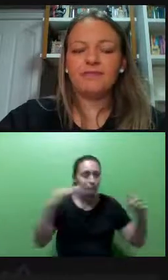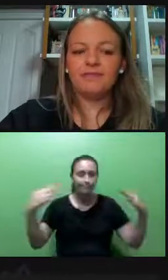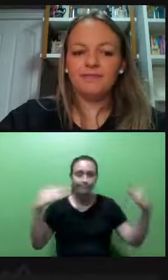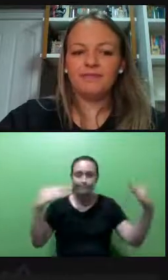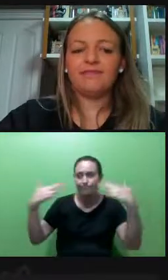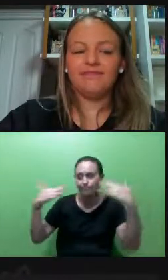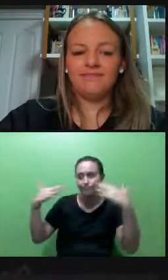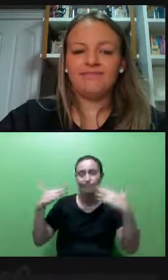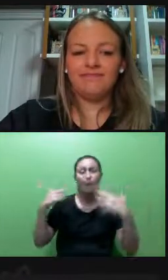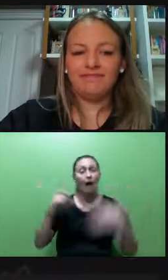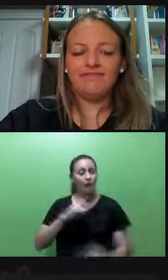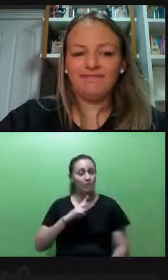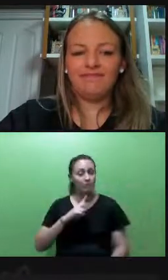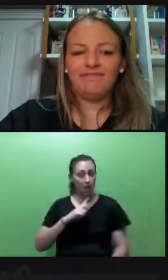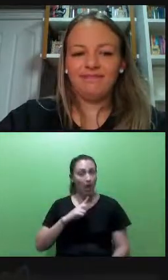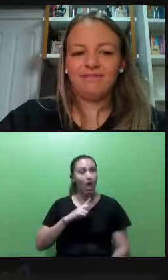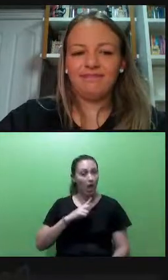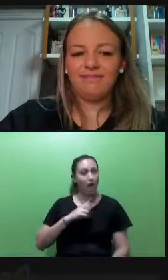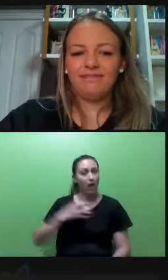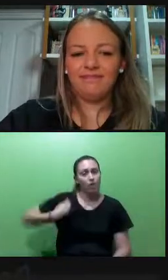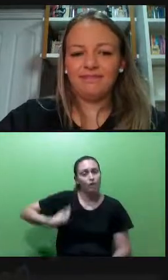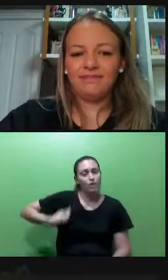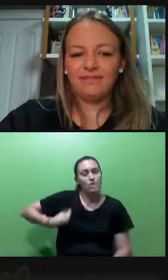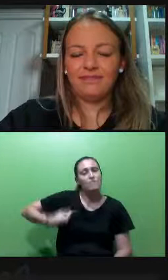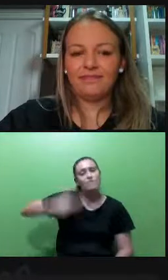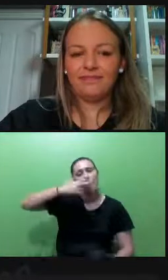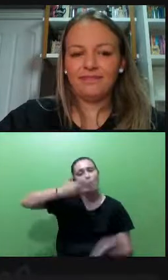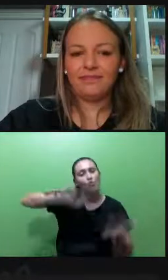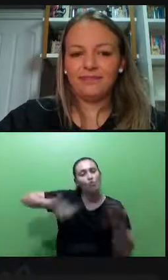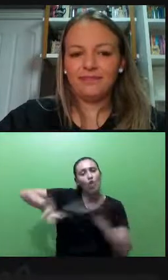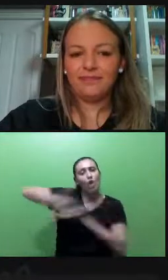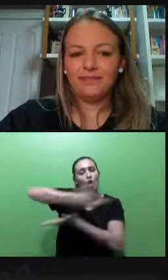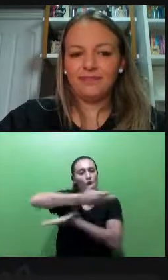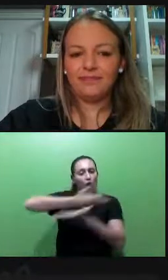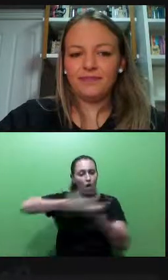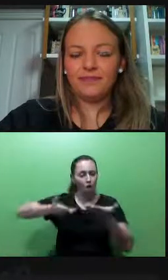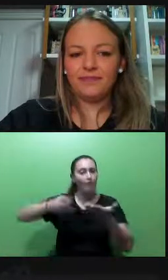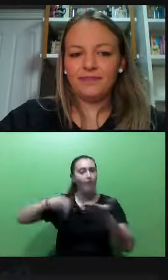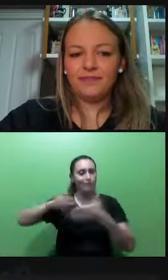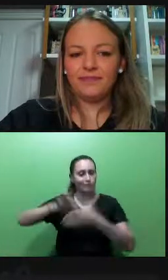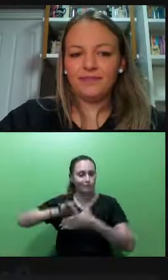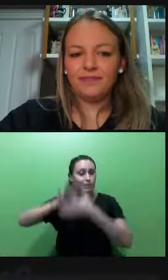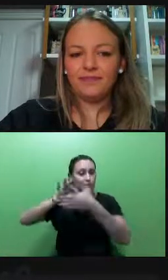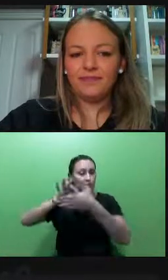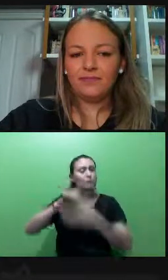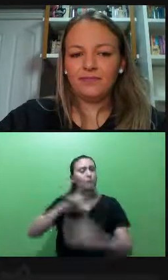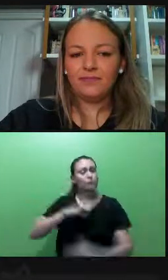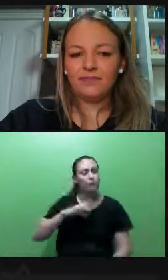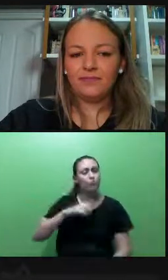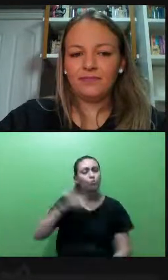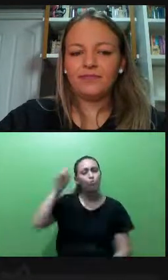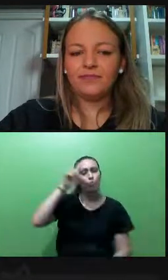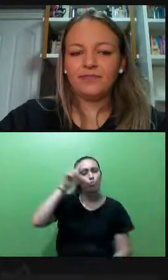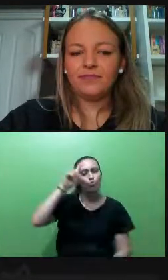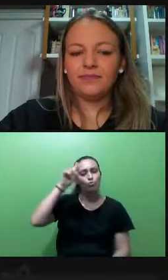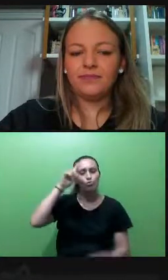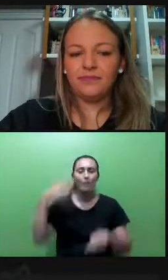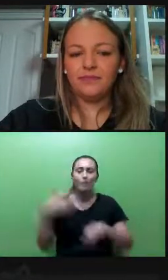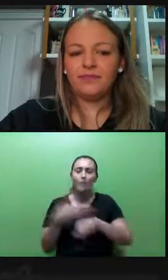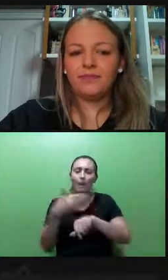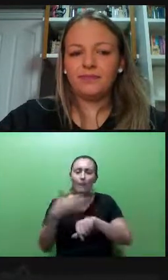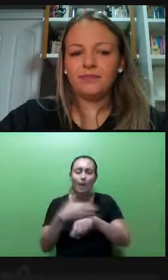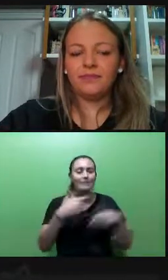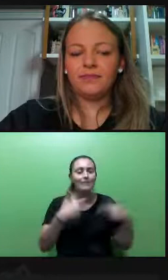são as posições de liderança olhando para a organização, são as pessoas ali que fazem parte do dia a dia, que estão naqueles postos de